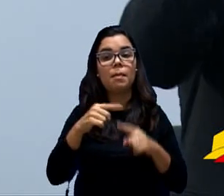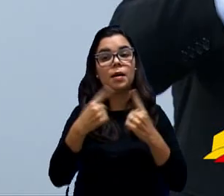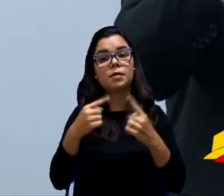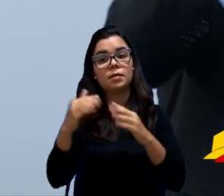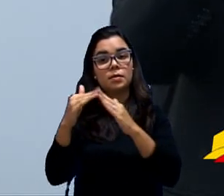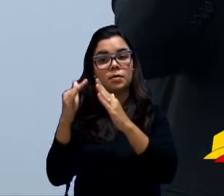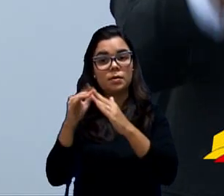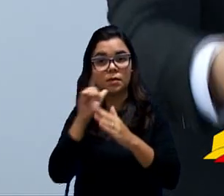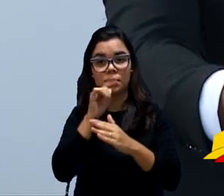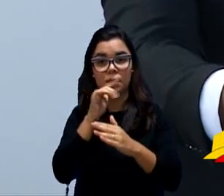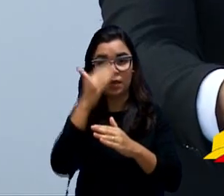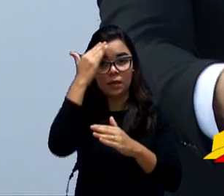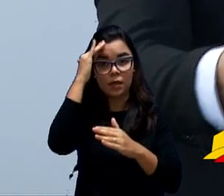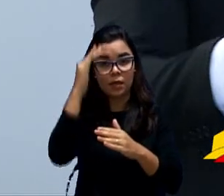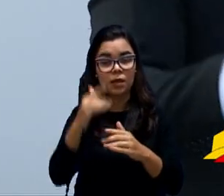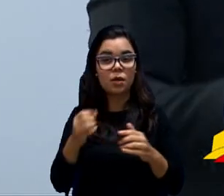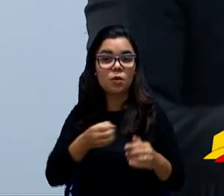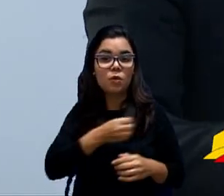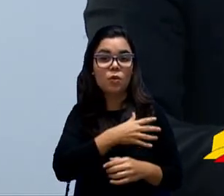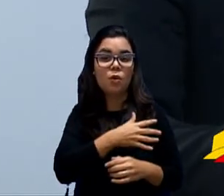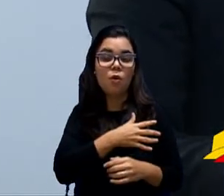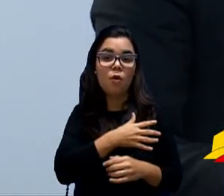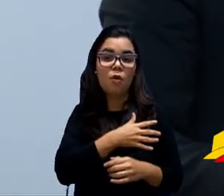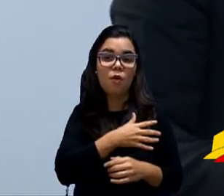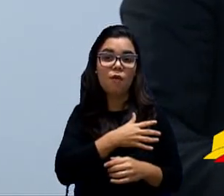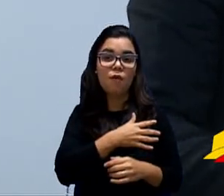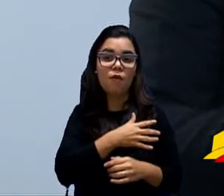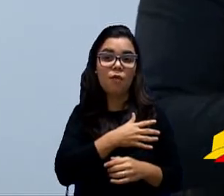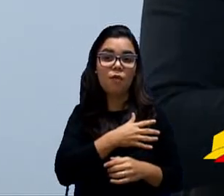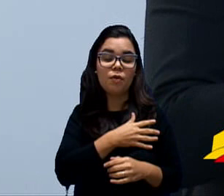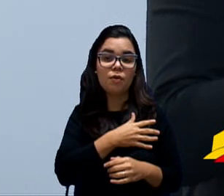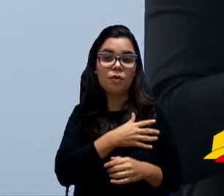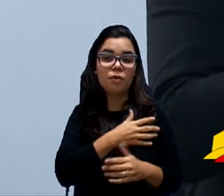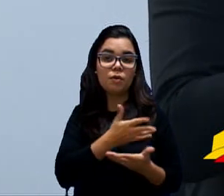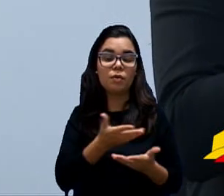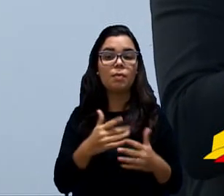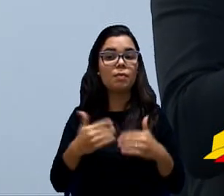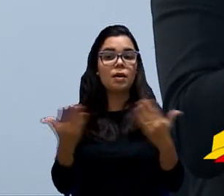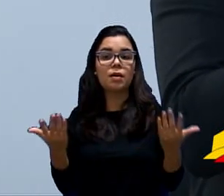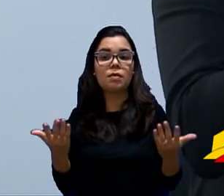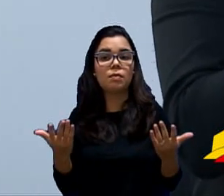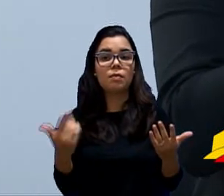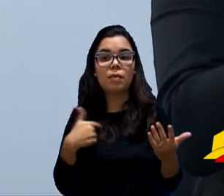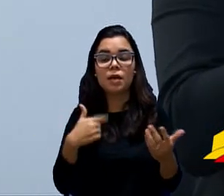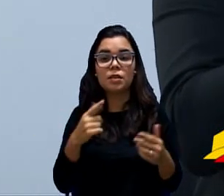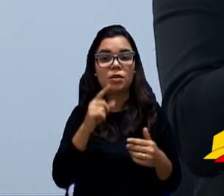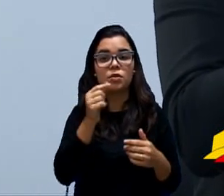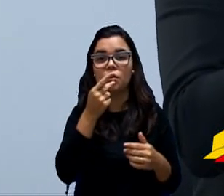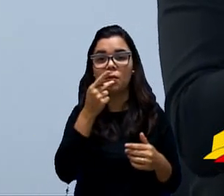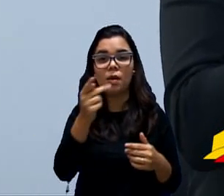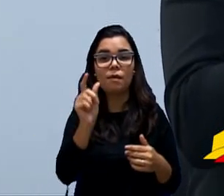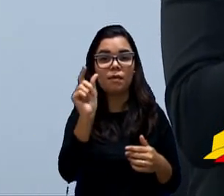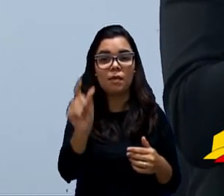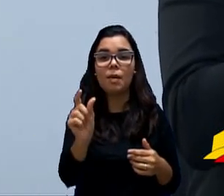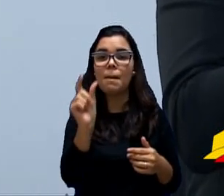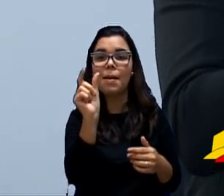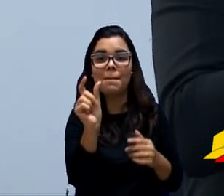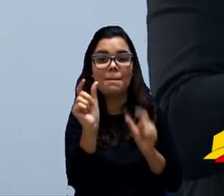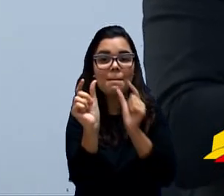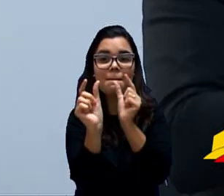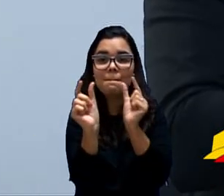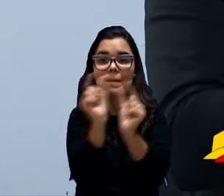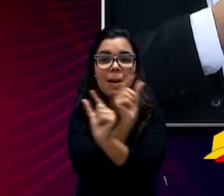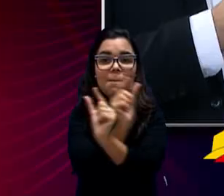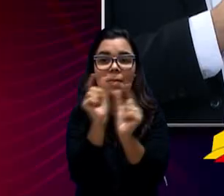um novo empreendimento... Não, mas não é assim que se faz, vereador. Tem uma agência... tenho que deixar uma palavrinha para ficar um pouco mais claro no projeto.